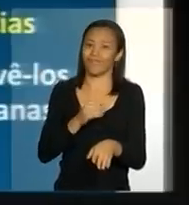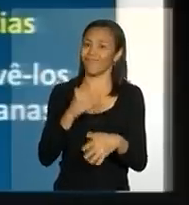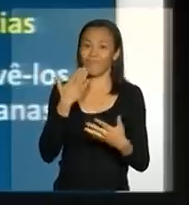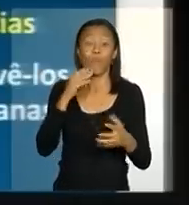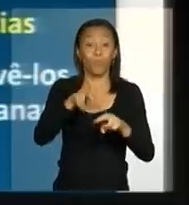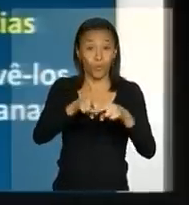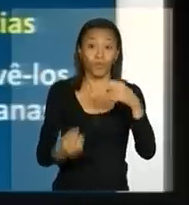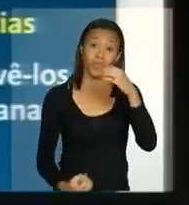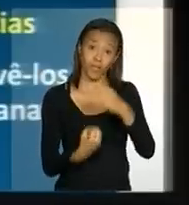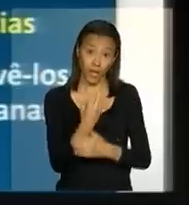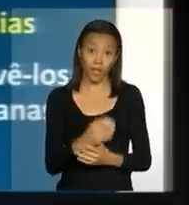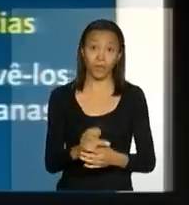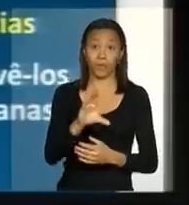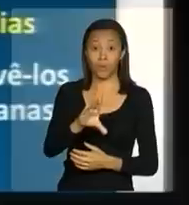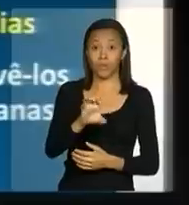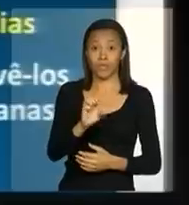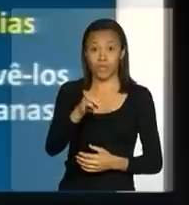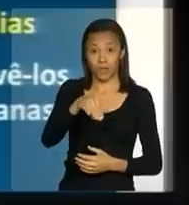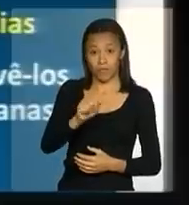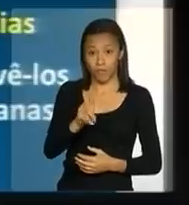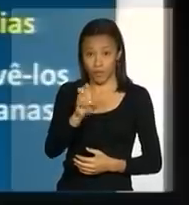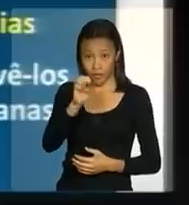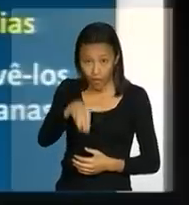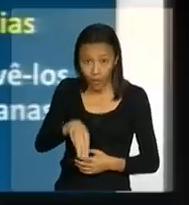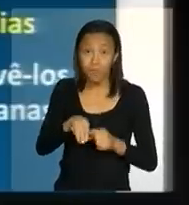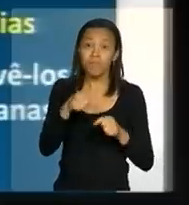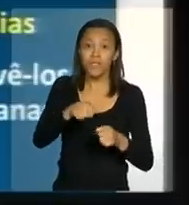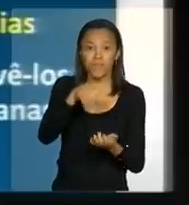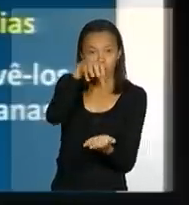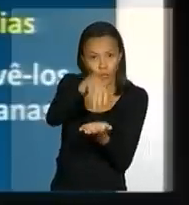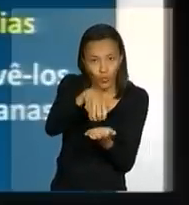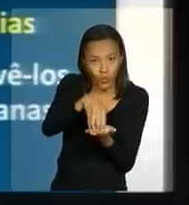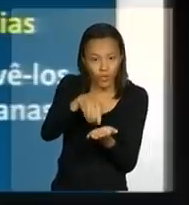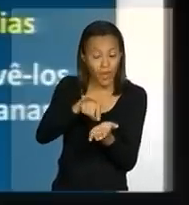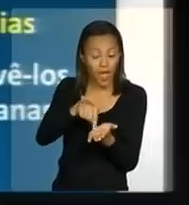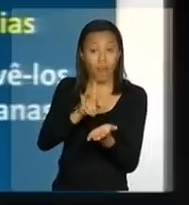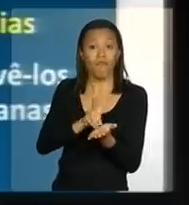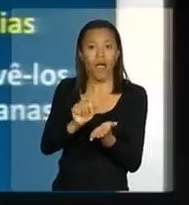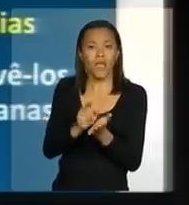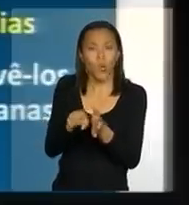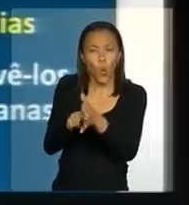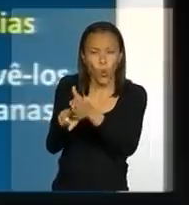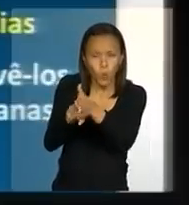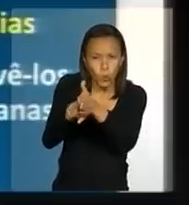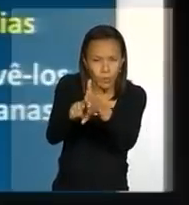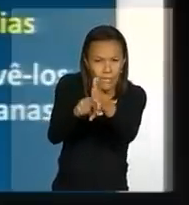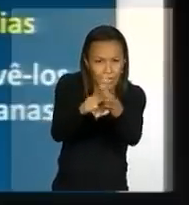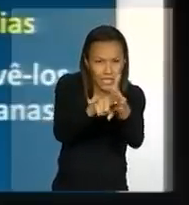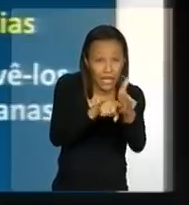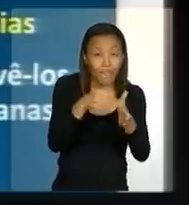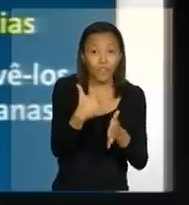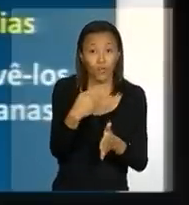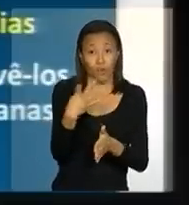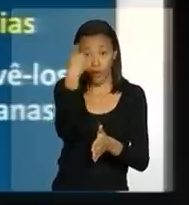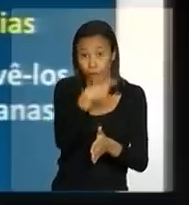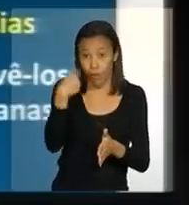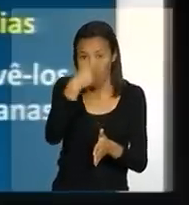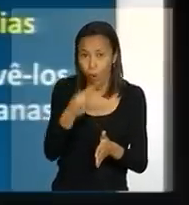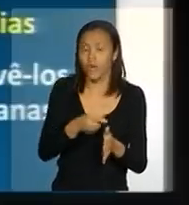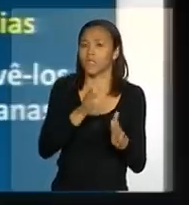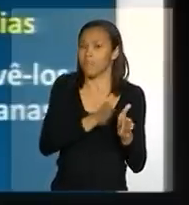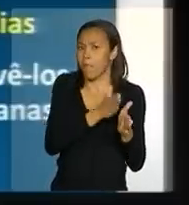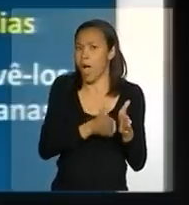Precisa ter uma instituição que vá fazer o monitoramento e controle contínuo, 24 horas, sistemático,